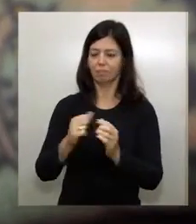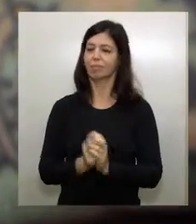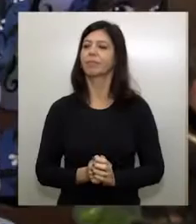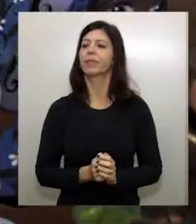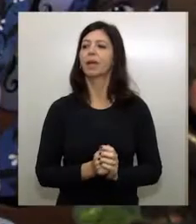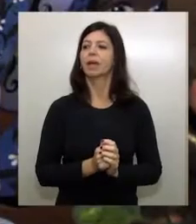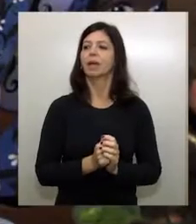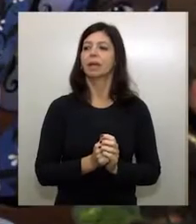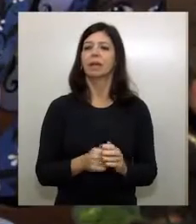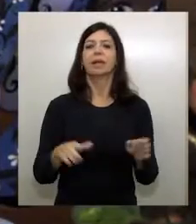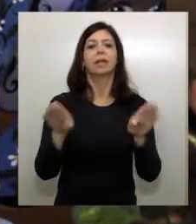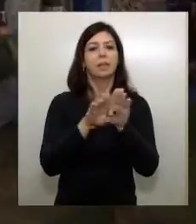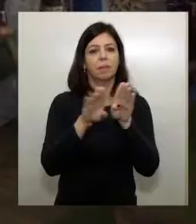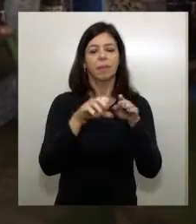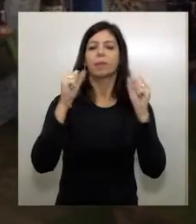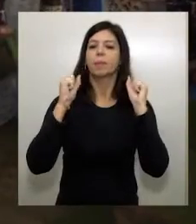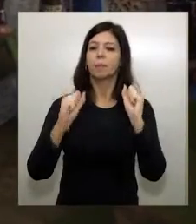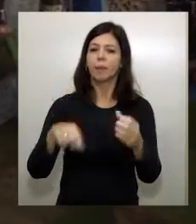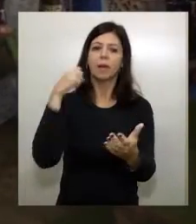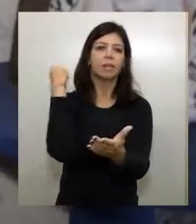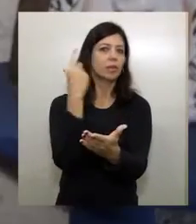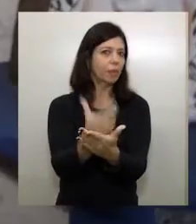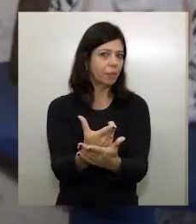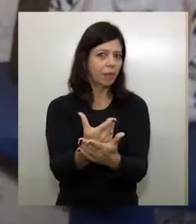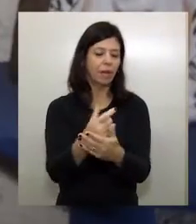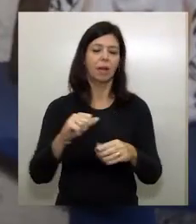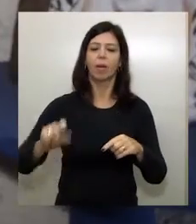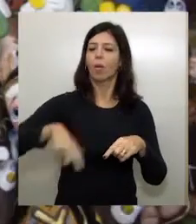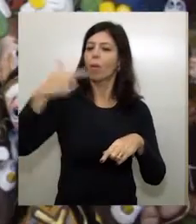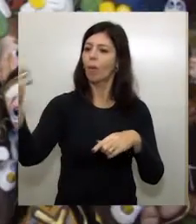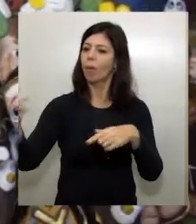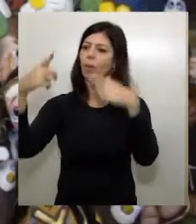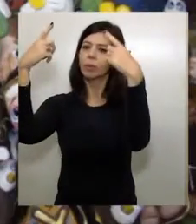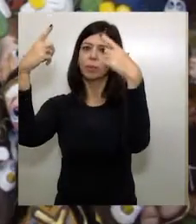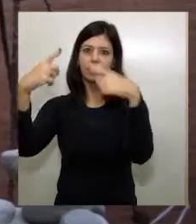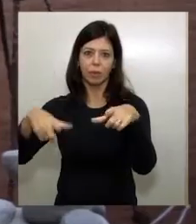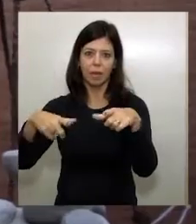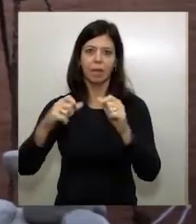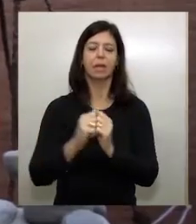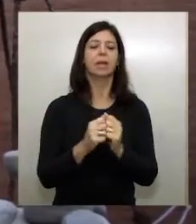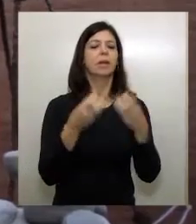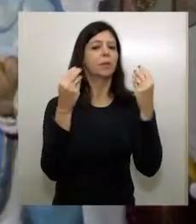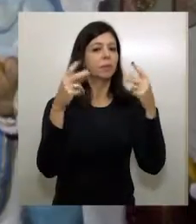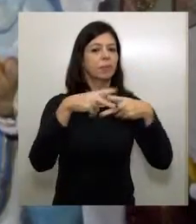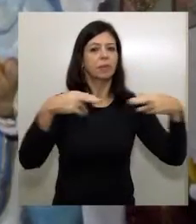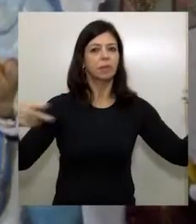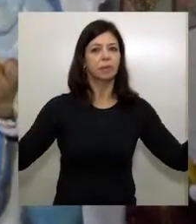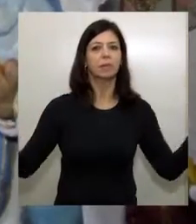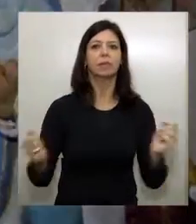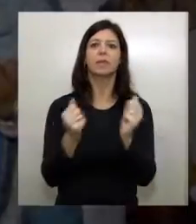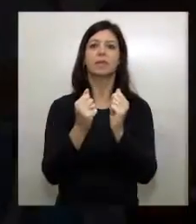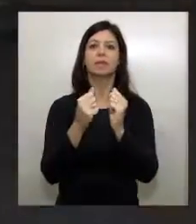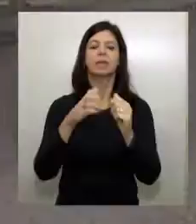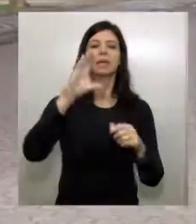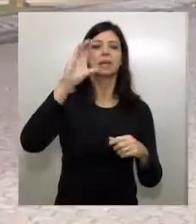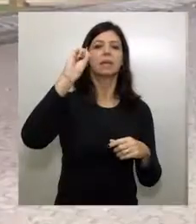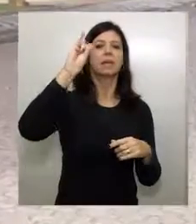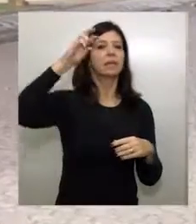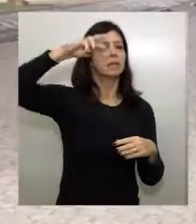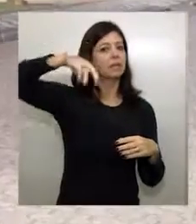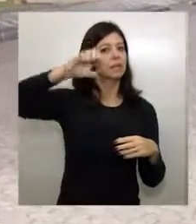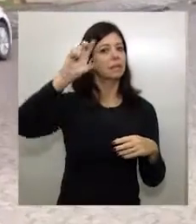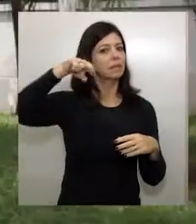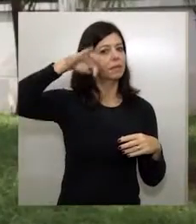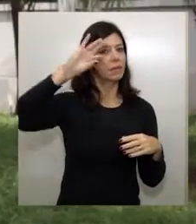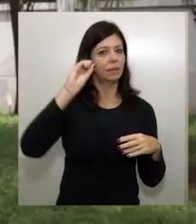ararenses podem ser encontradas no ateliê O Cimento Bento, que fica num bairro próximo ao centro. Também na